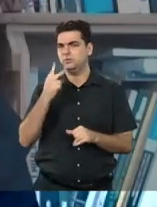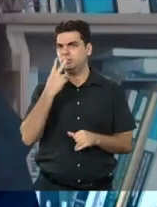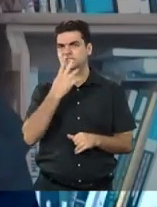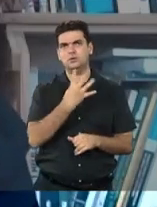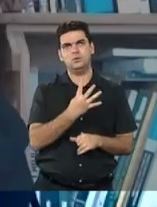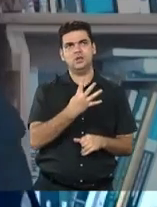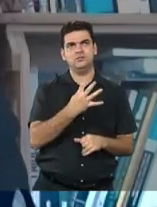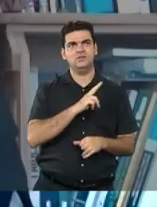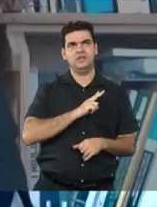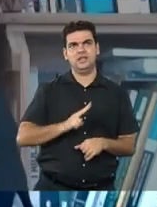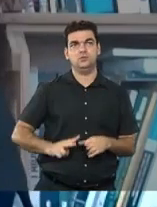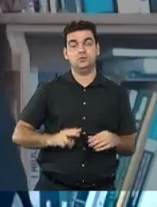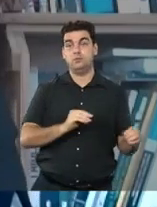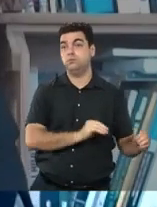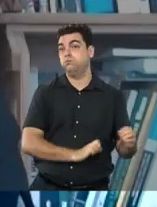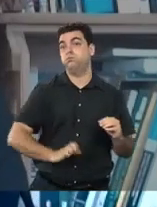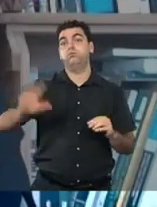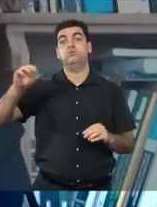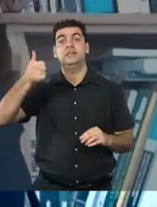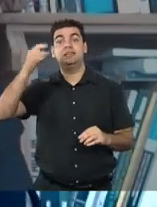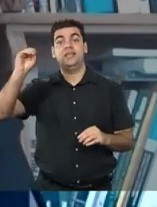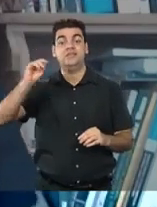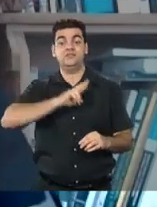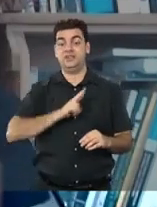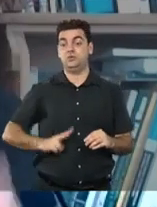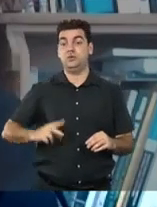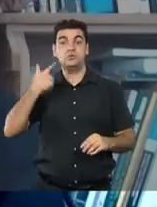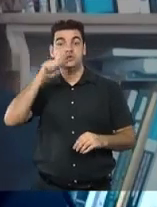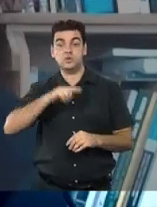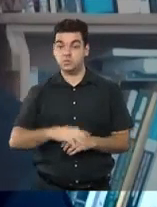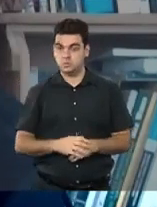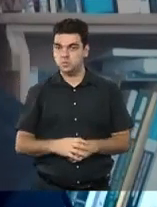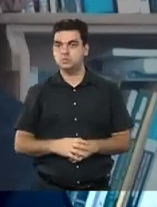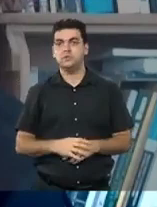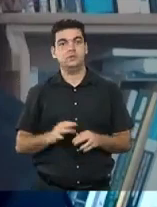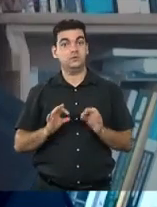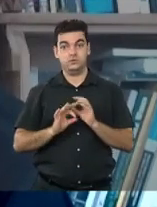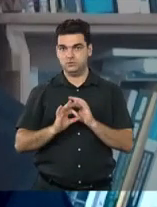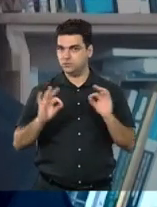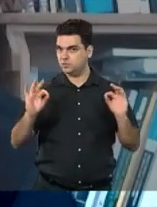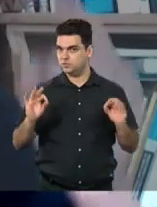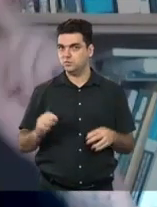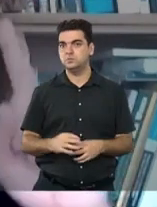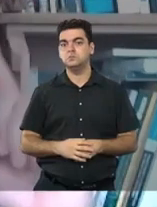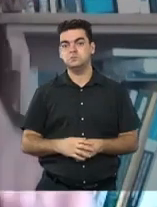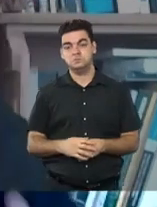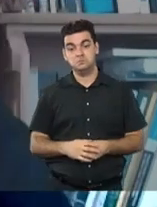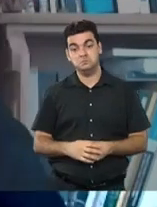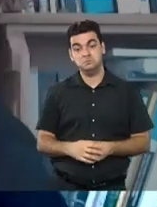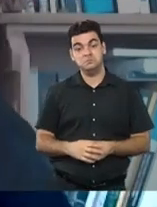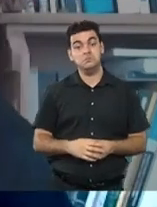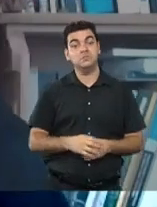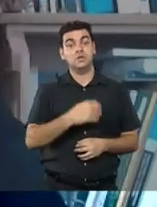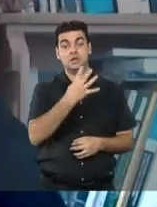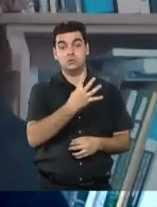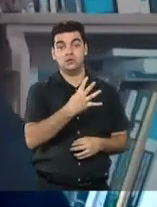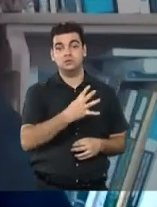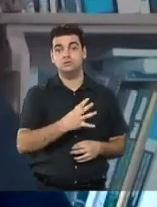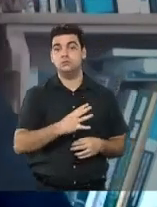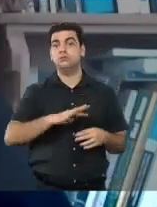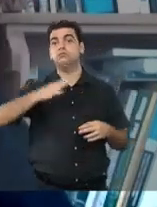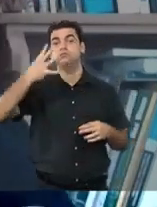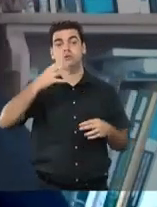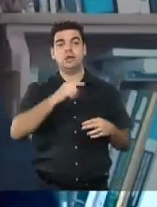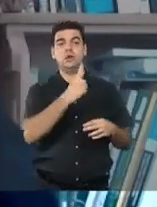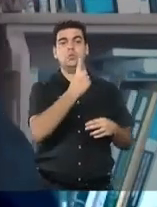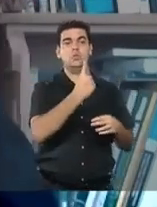4 vereadoras para 10 vereadoras eleitas, isso é uma grande vitória, então era uma, de uma virou 4, de 4 virou